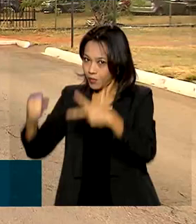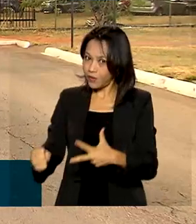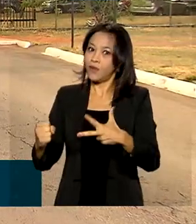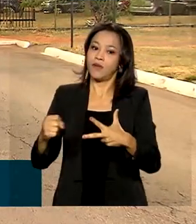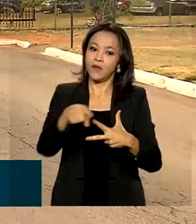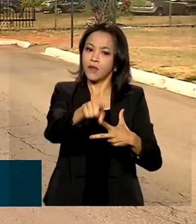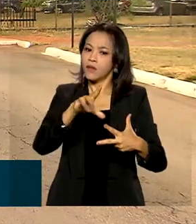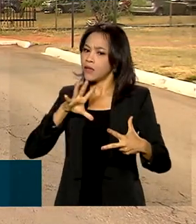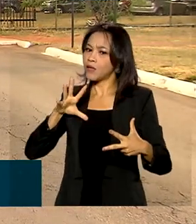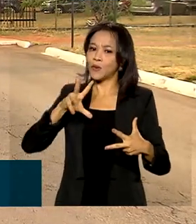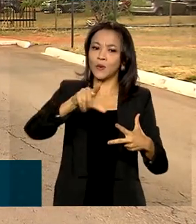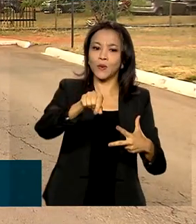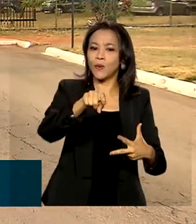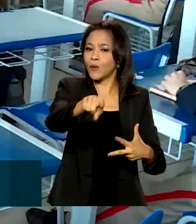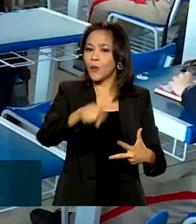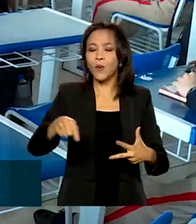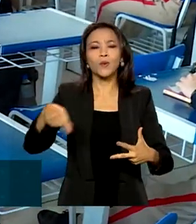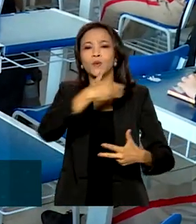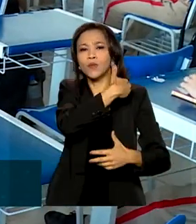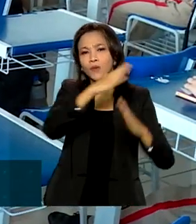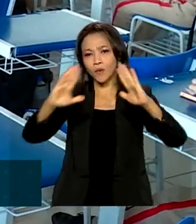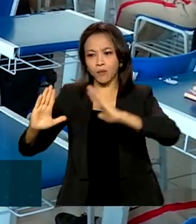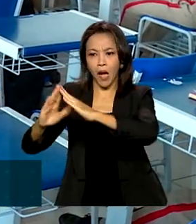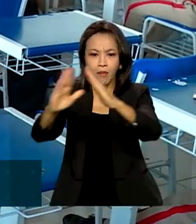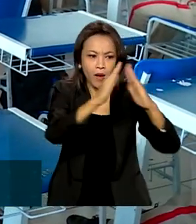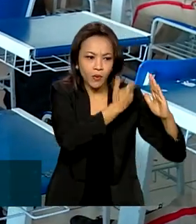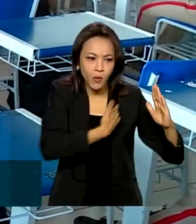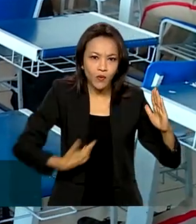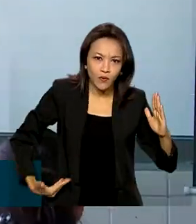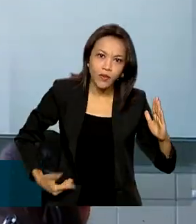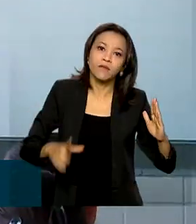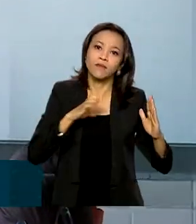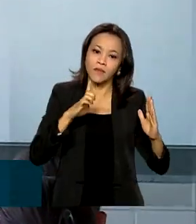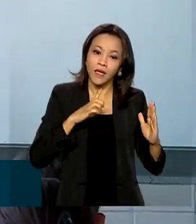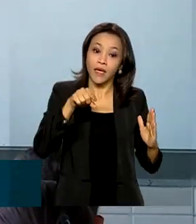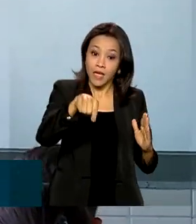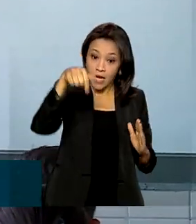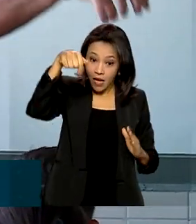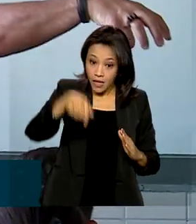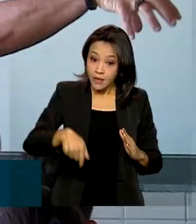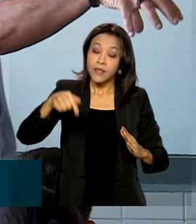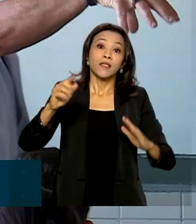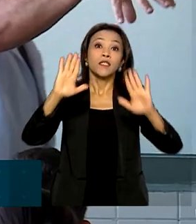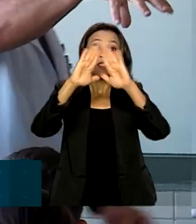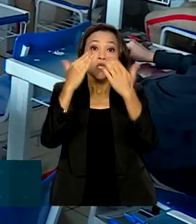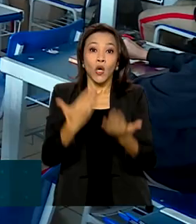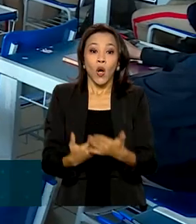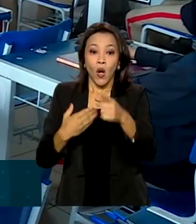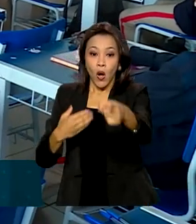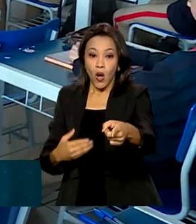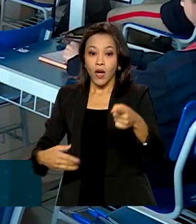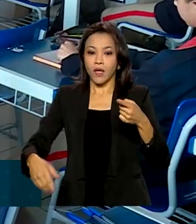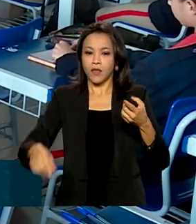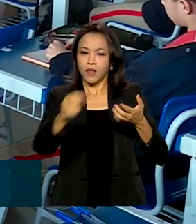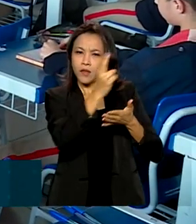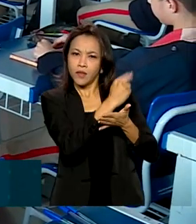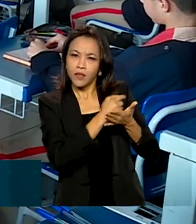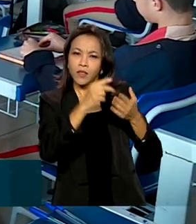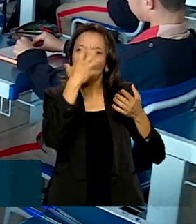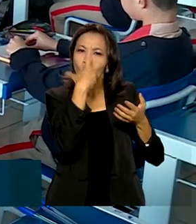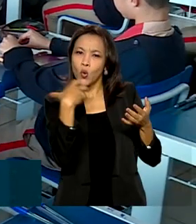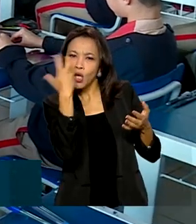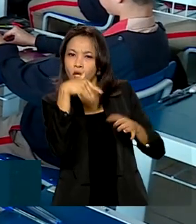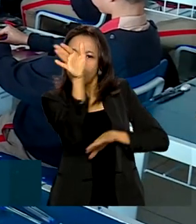em todos os prédios públicos. Aqui nessa escola militar, a história dos símbolos nacionais é assunto para